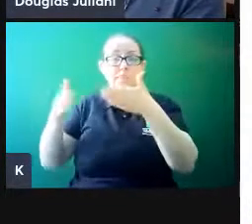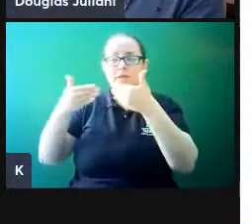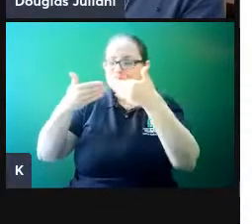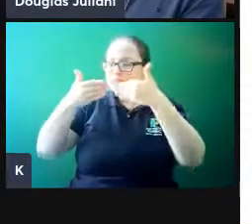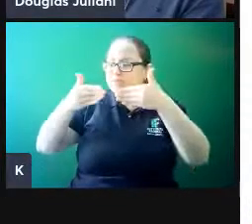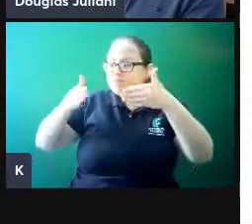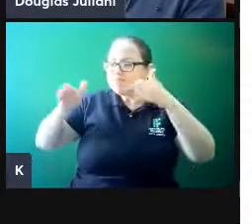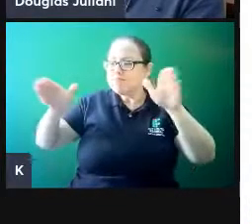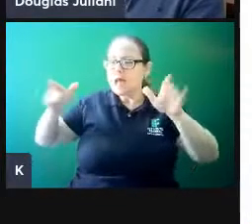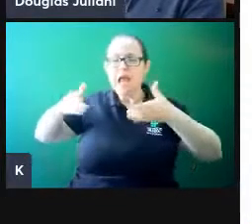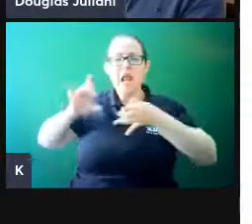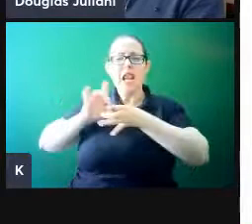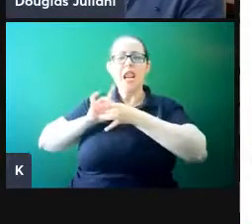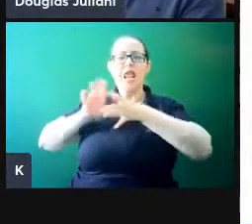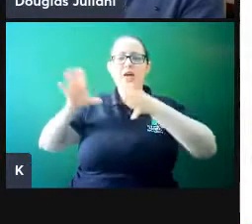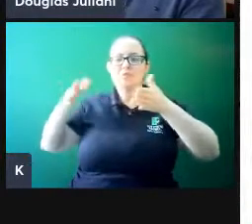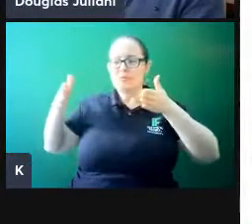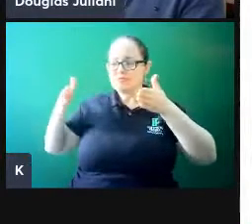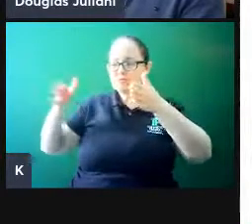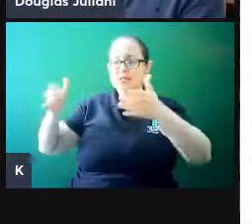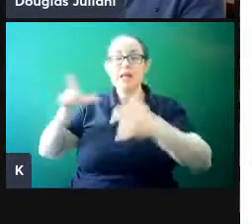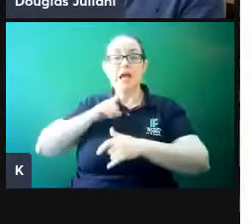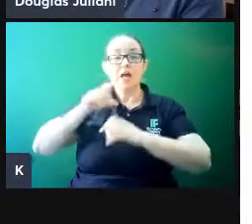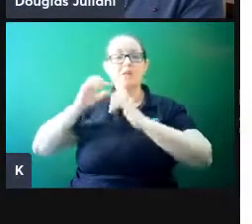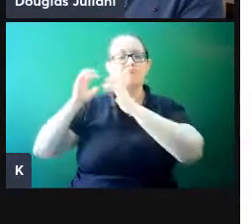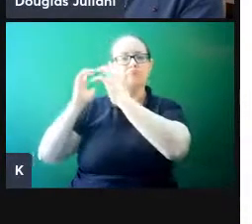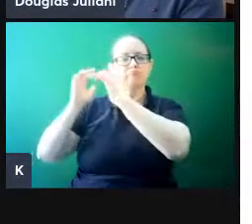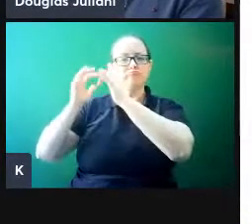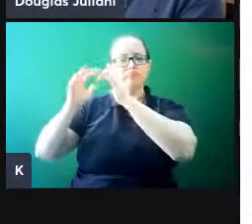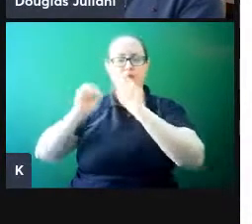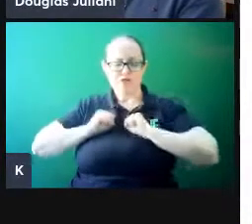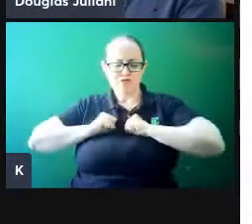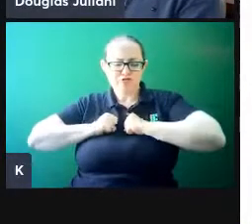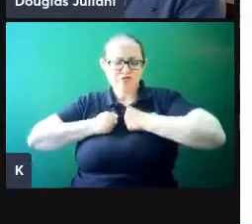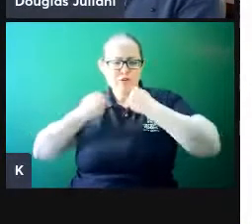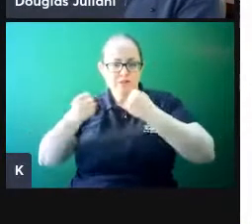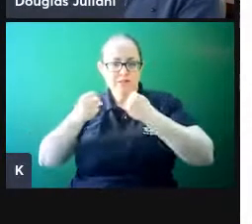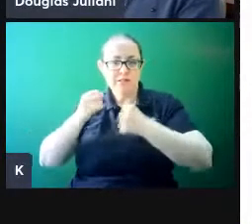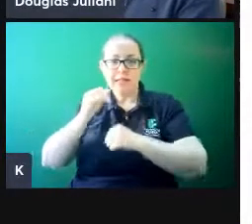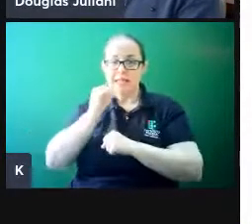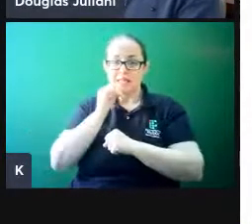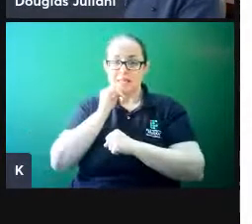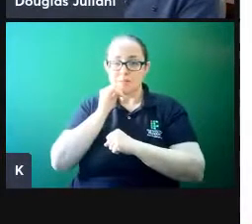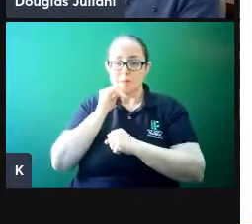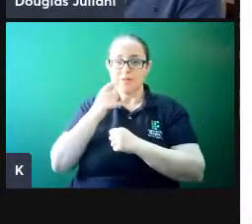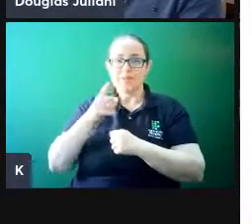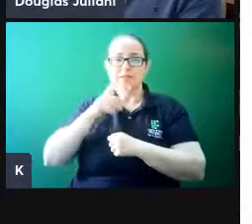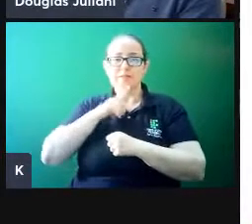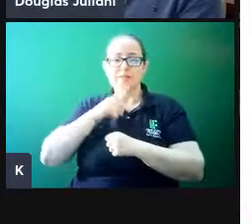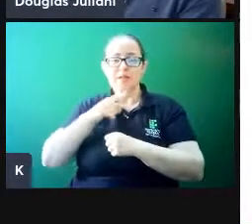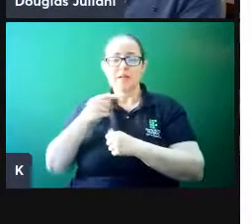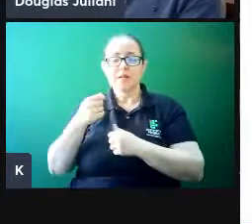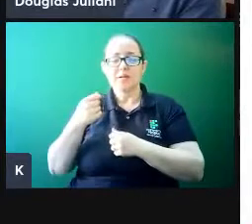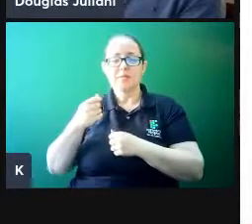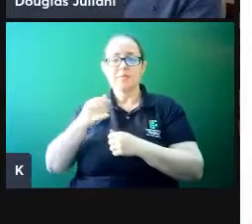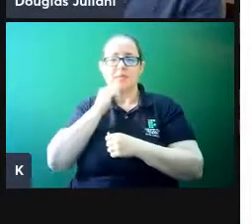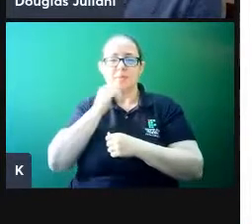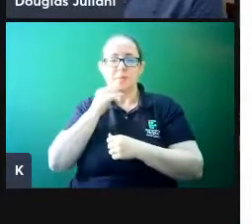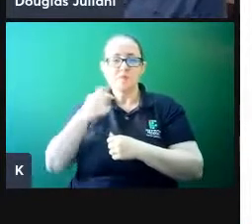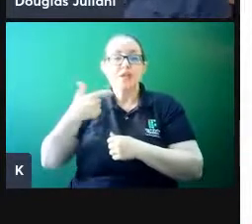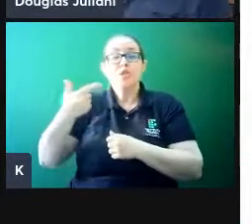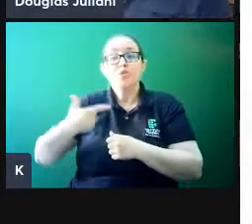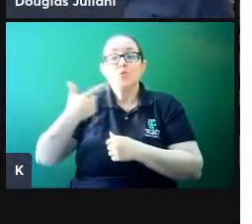neurais reforçados. E como exemplo da trilha fechada, tem, por exemplo, uma segunda língua que foi pouco praticada.